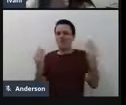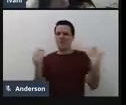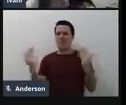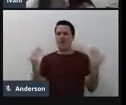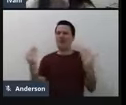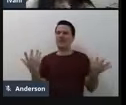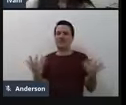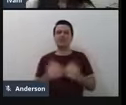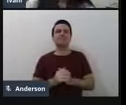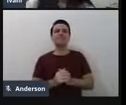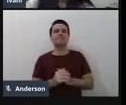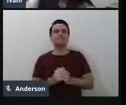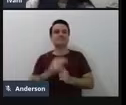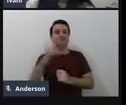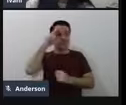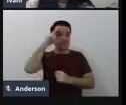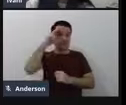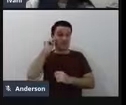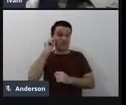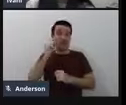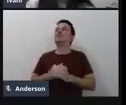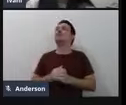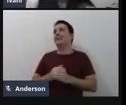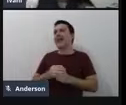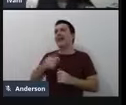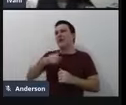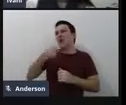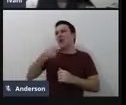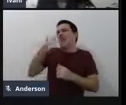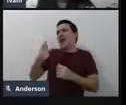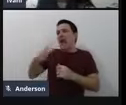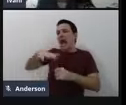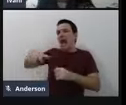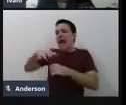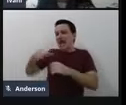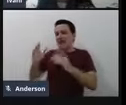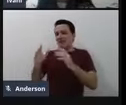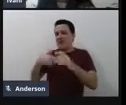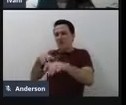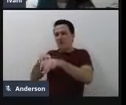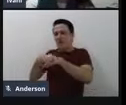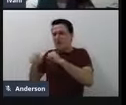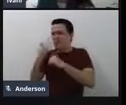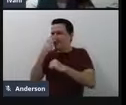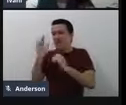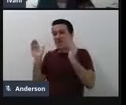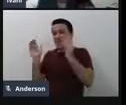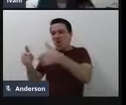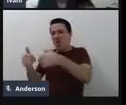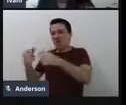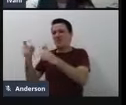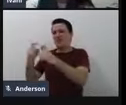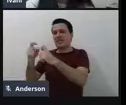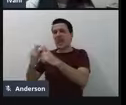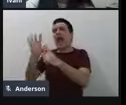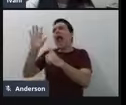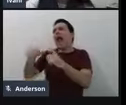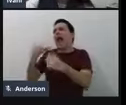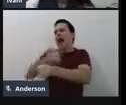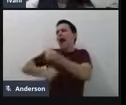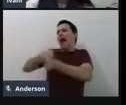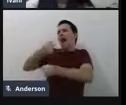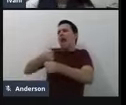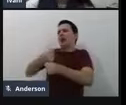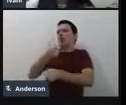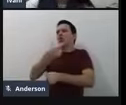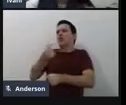Isso. Quando eu falo em clínica, né, Ju, eu realmente, é importante situar que eu me formei no ano de 2004, na